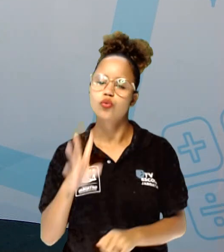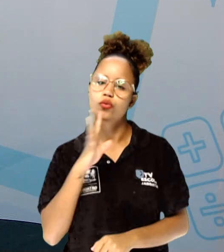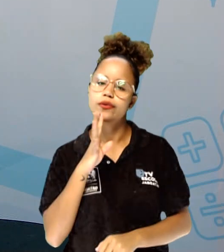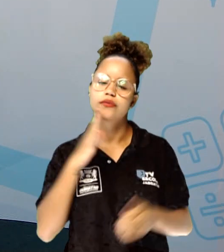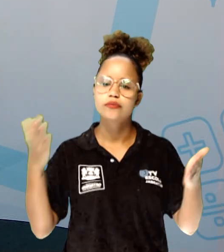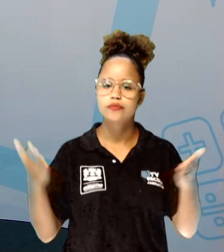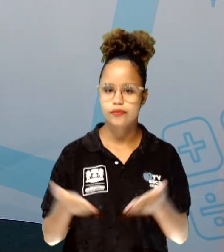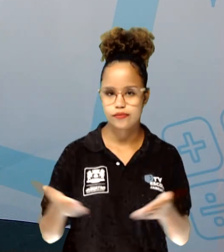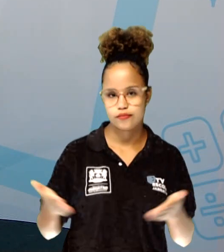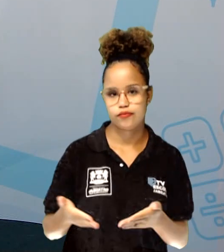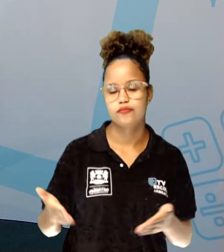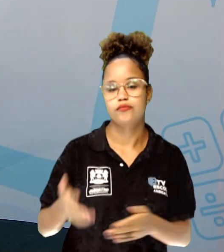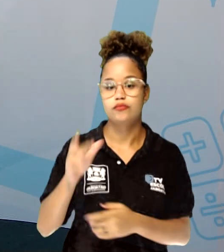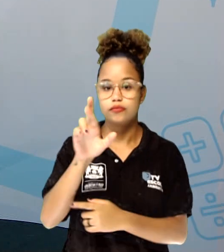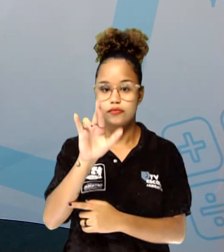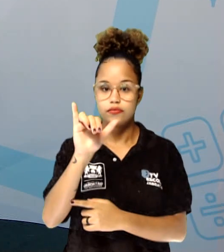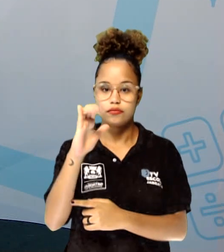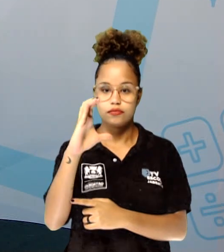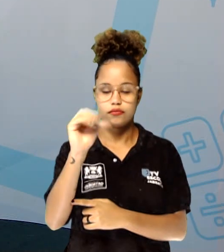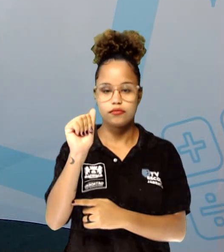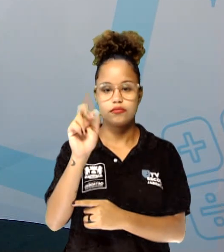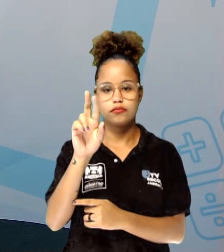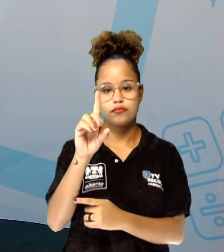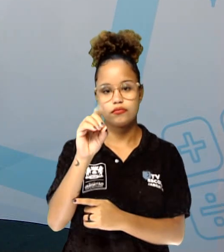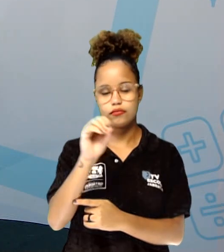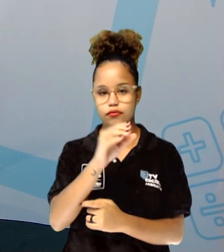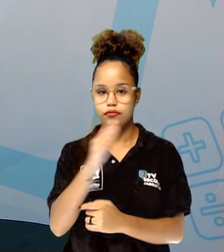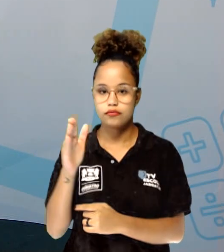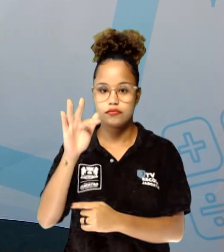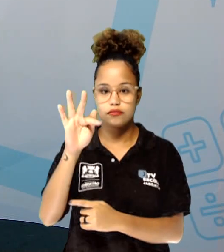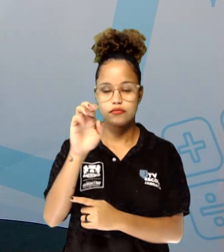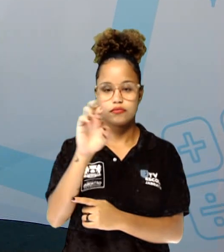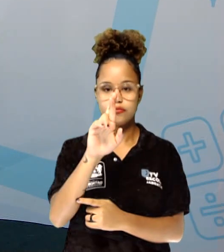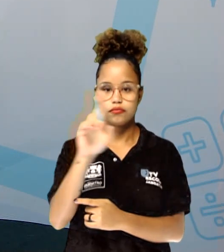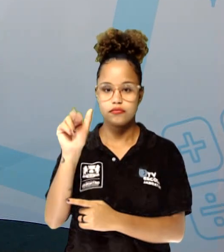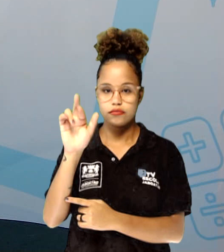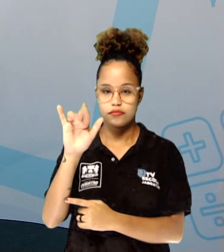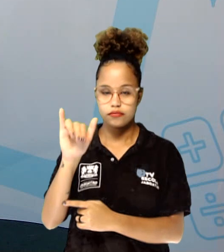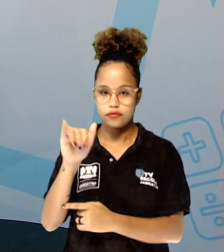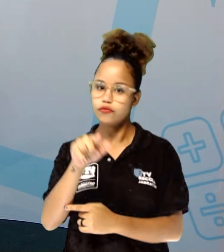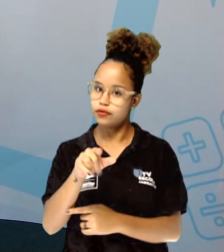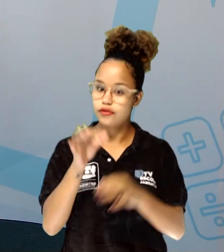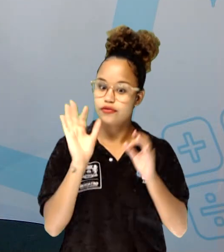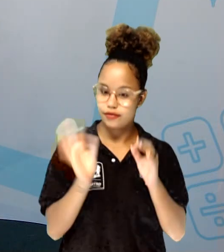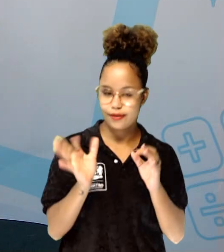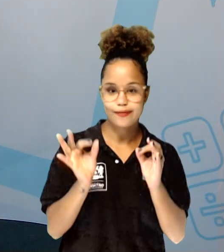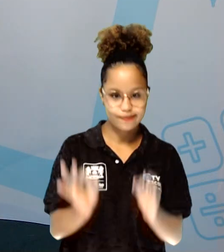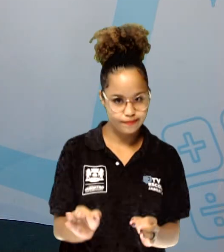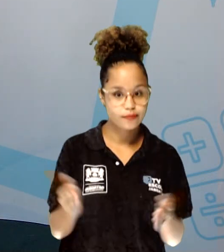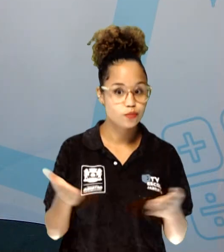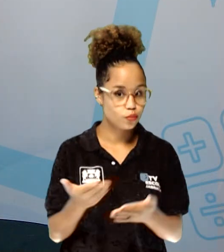chama Ricardo Ferrari. Estão preparados para a aula de hoje? Vamos lá?